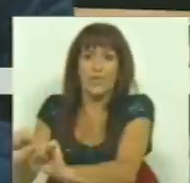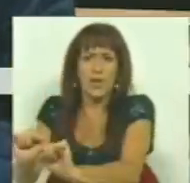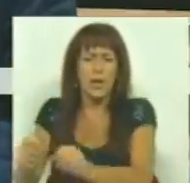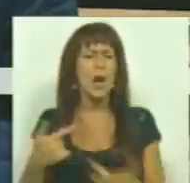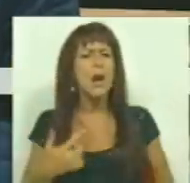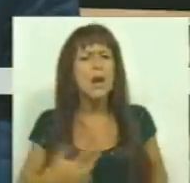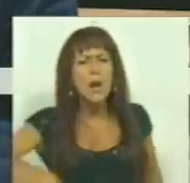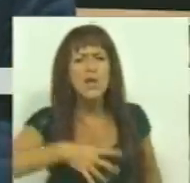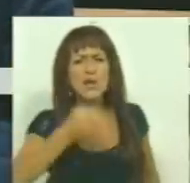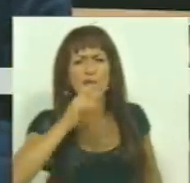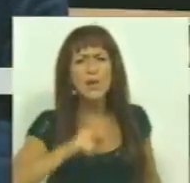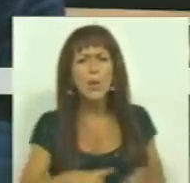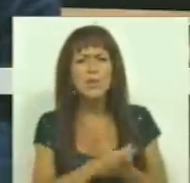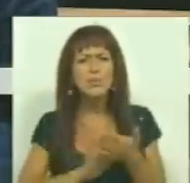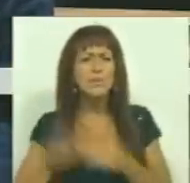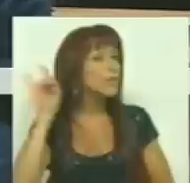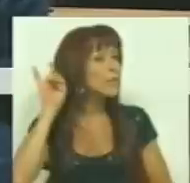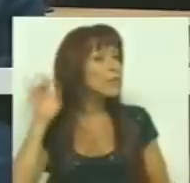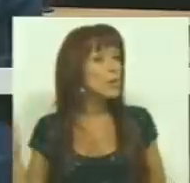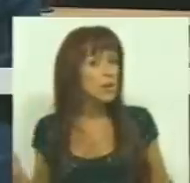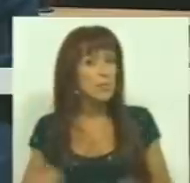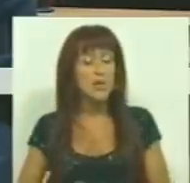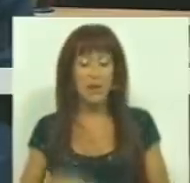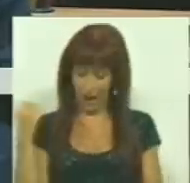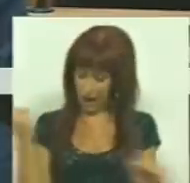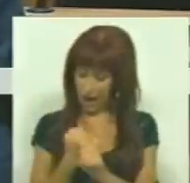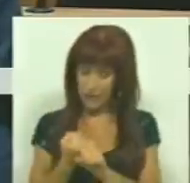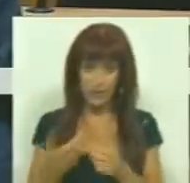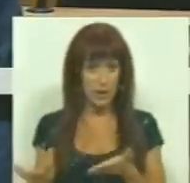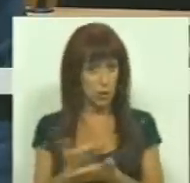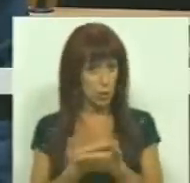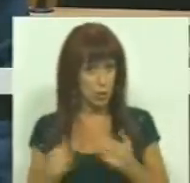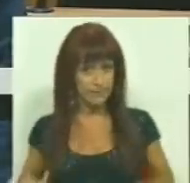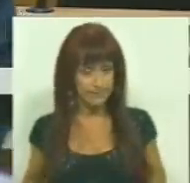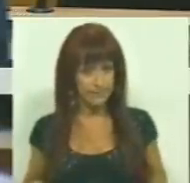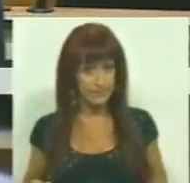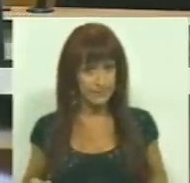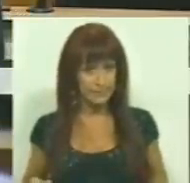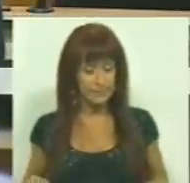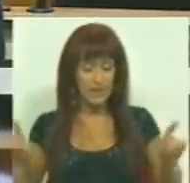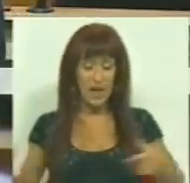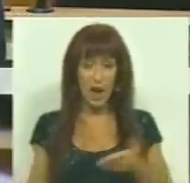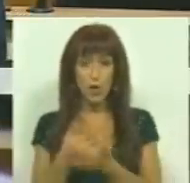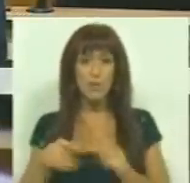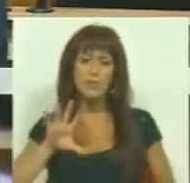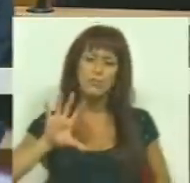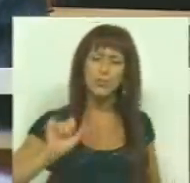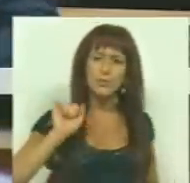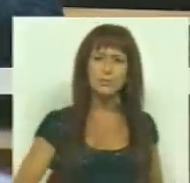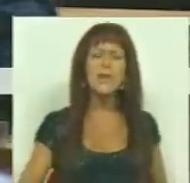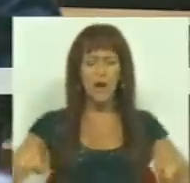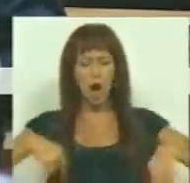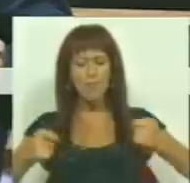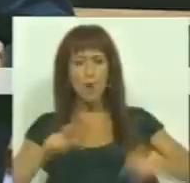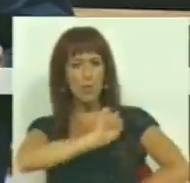facto a falar de pilares fundamentais da atividade económica e da economia nacional e da